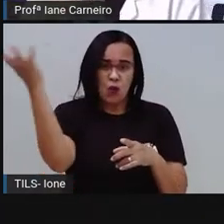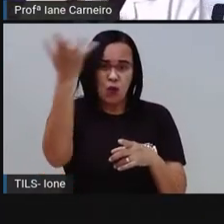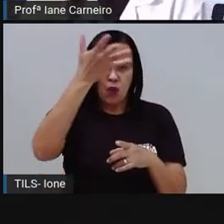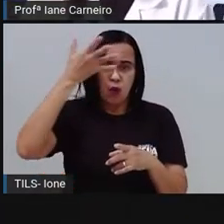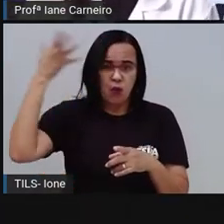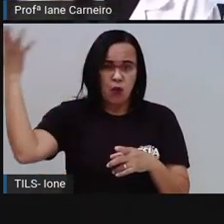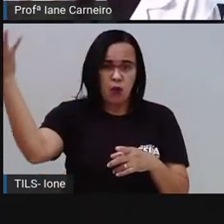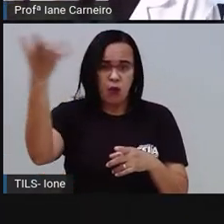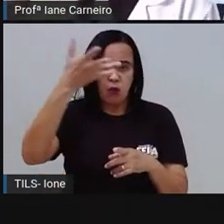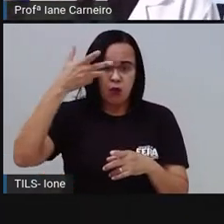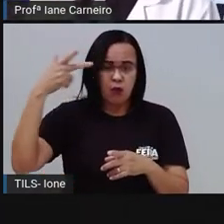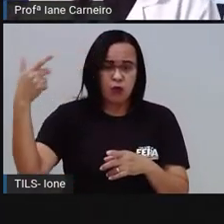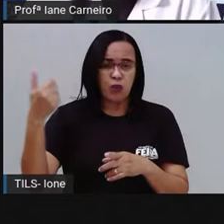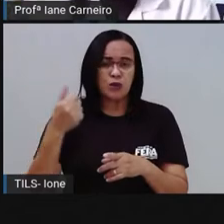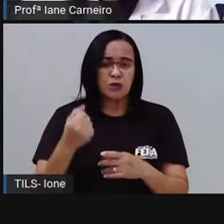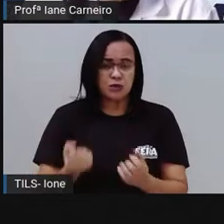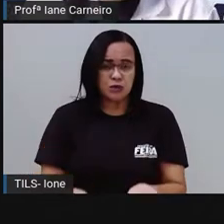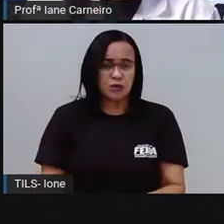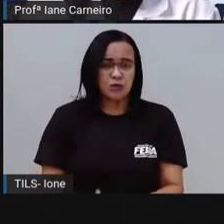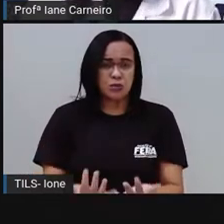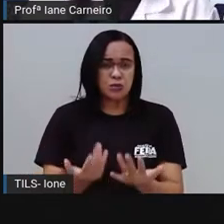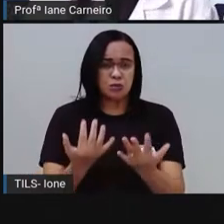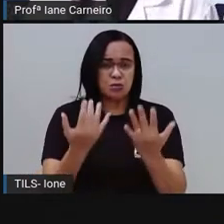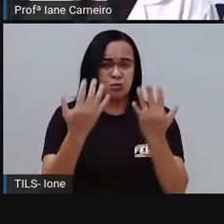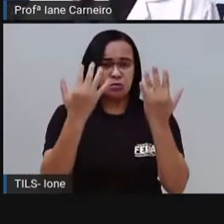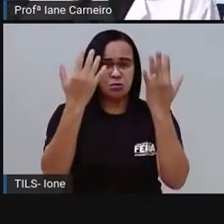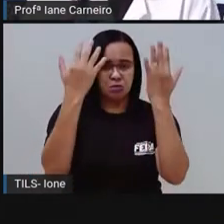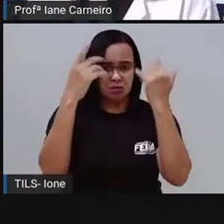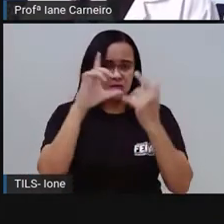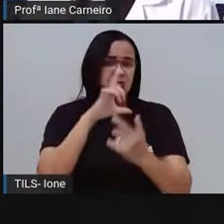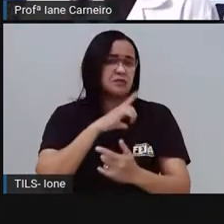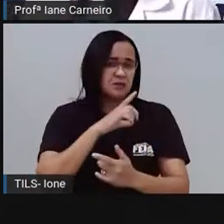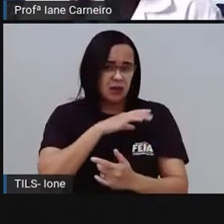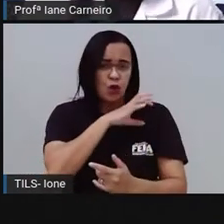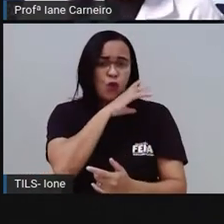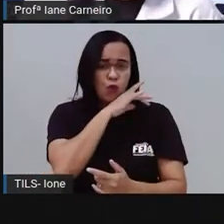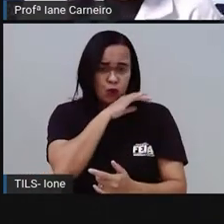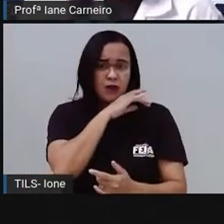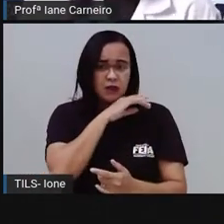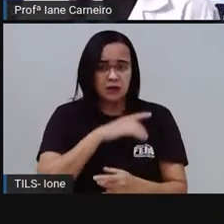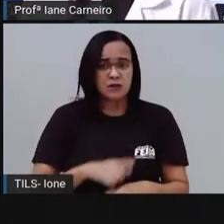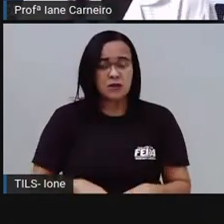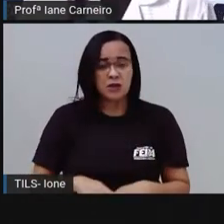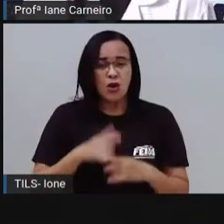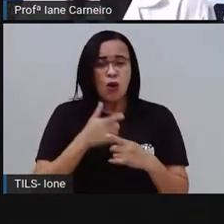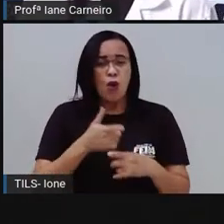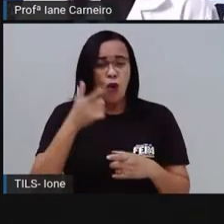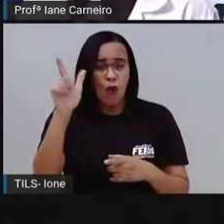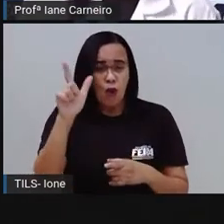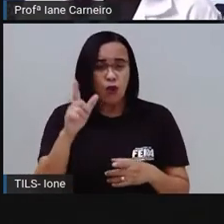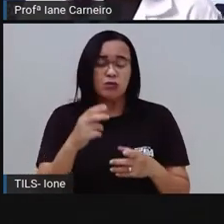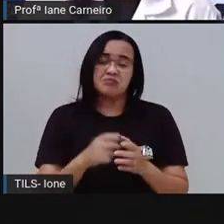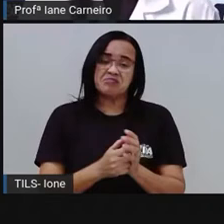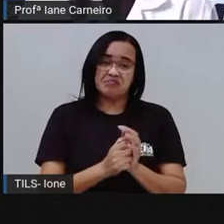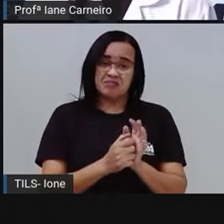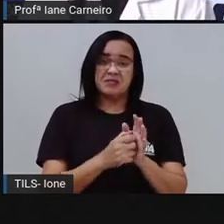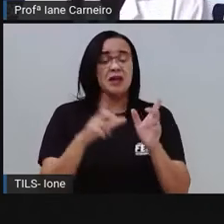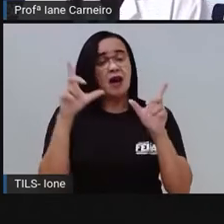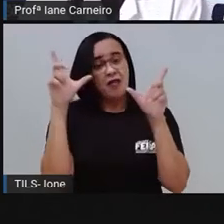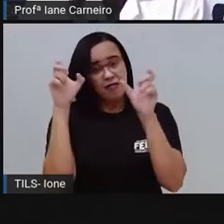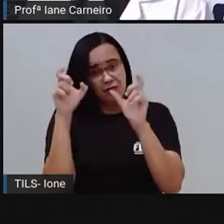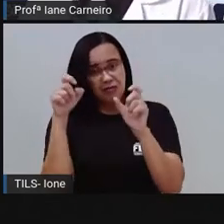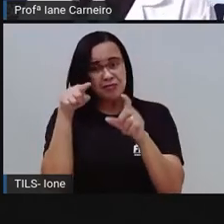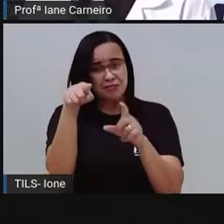prejudica a gente, prejudica os outros animais. Essa aqui também é bem triste, né? Lá em Salvador